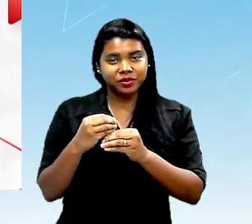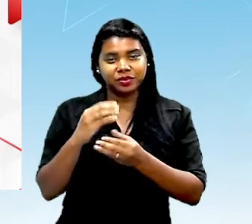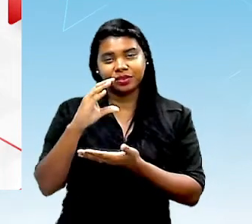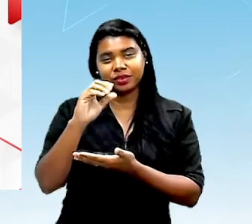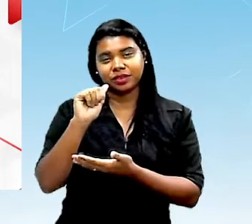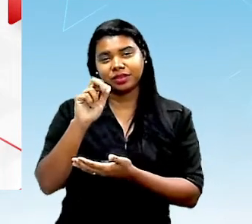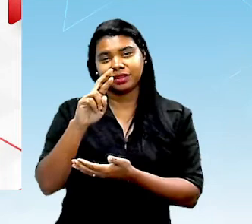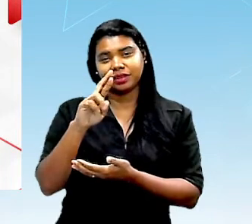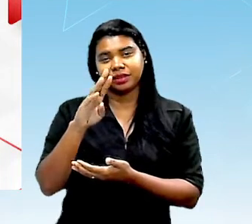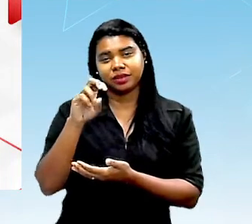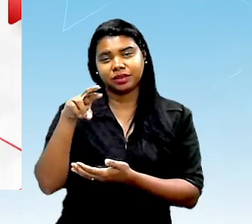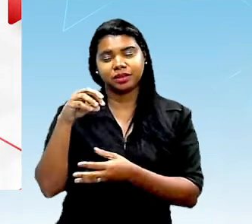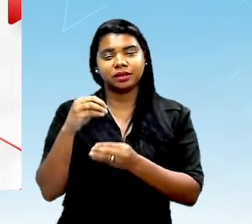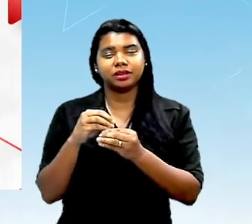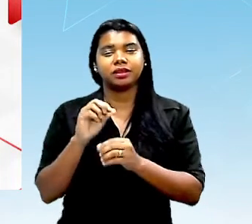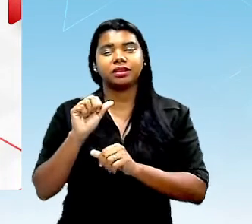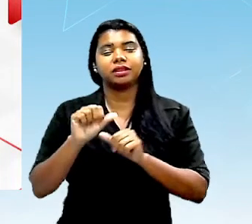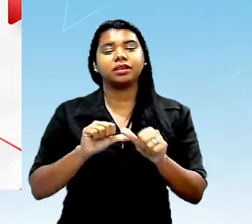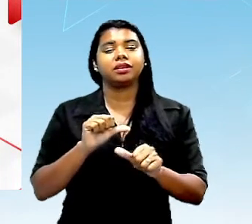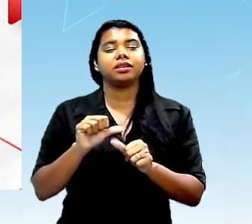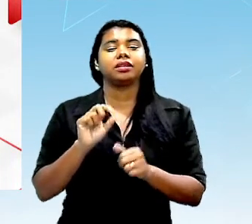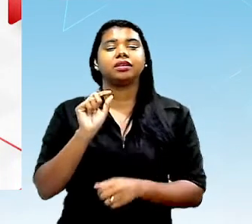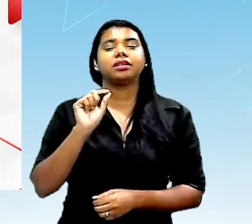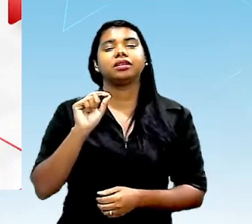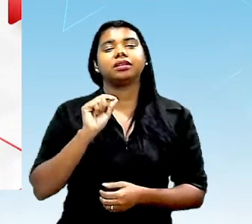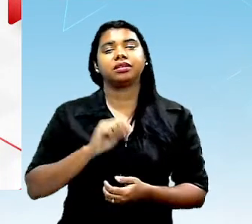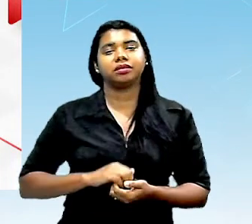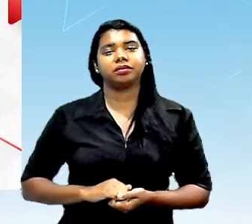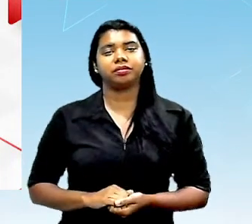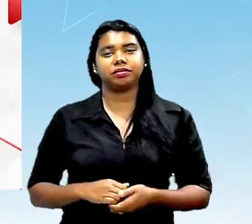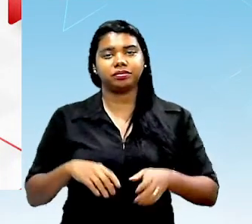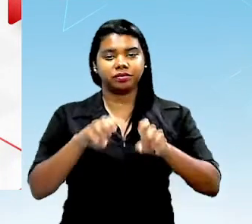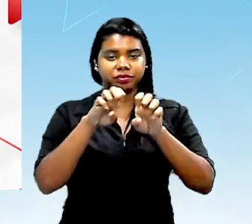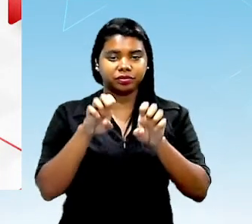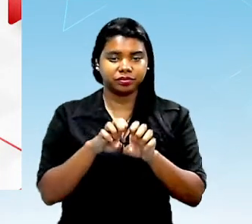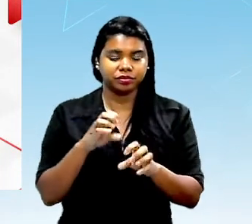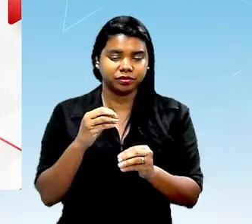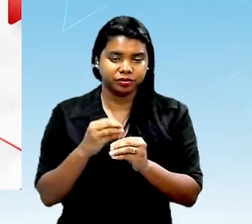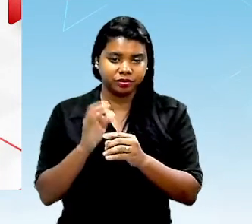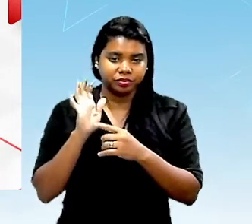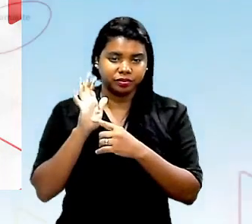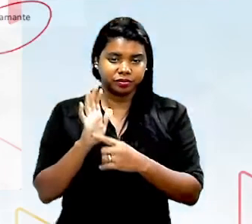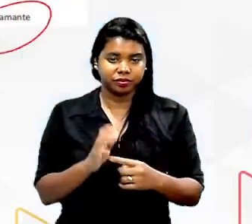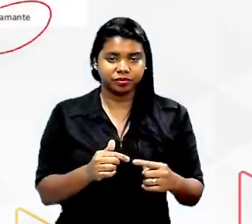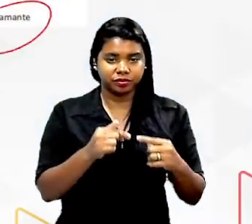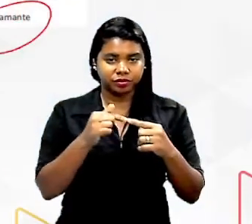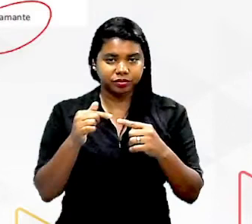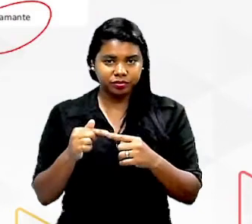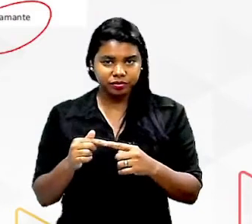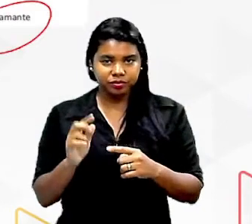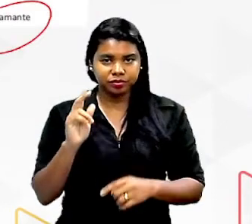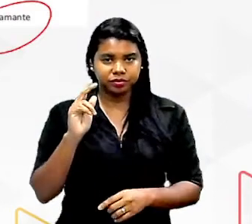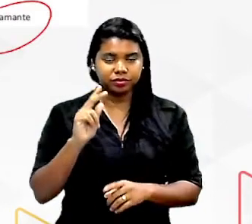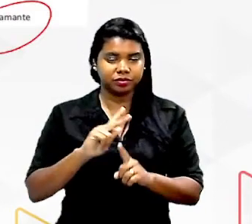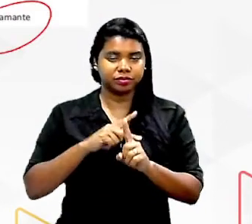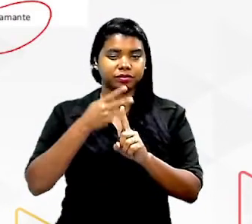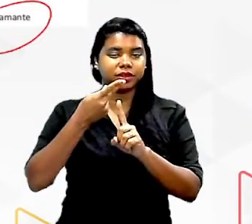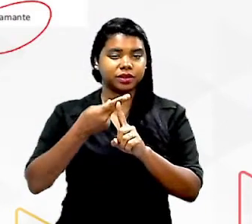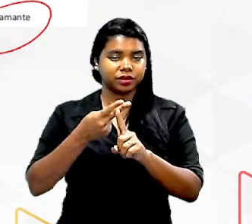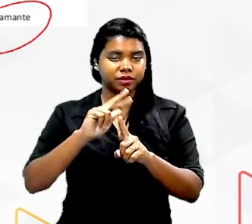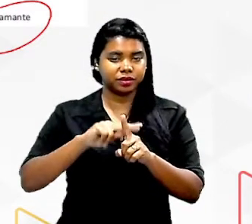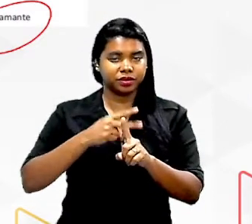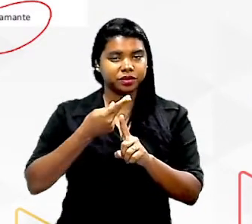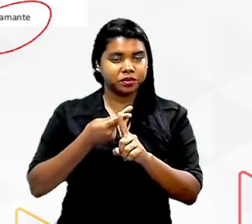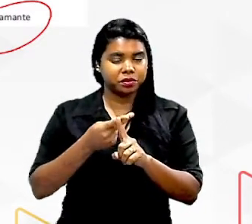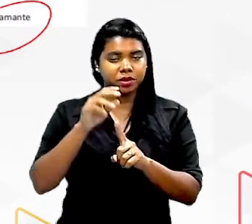então o que é que muda é que na estrutura do grafite eu tenho ligações duplas tenho carbonos do tipo